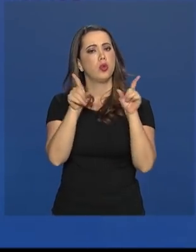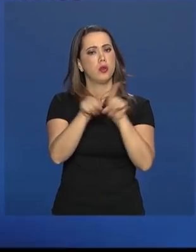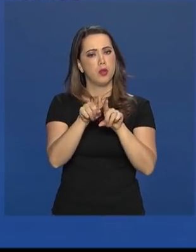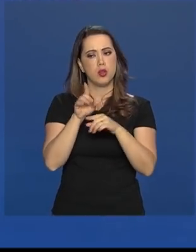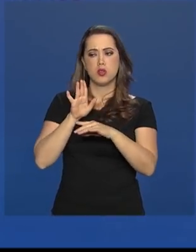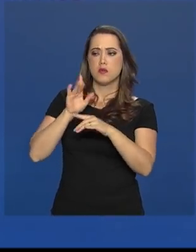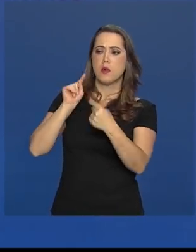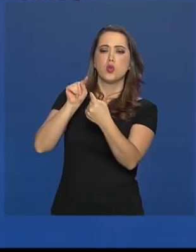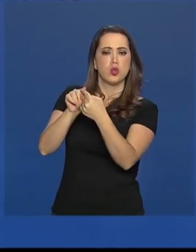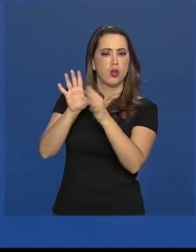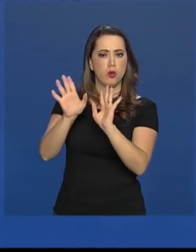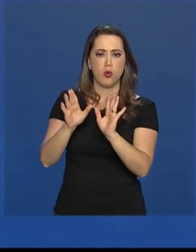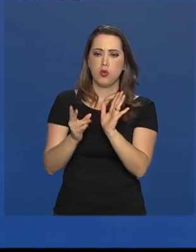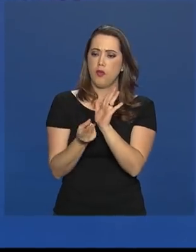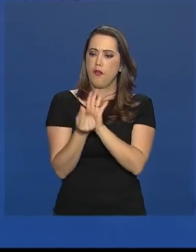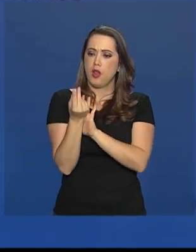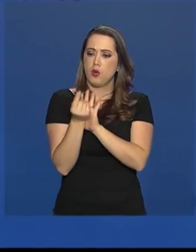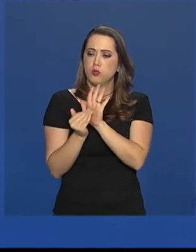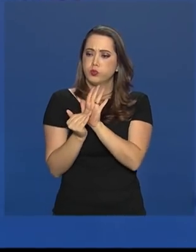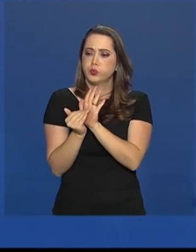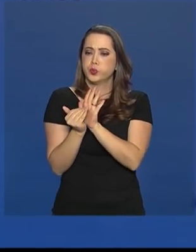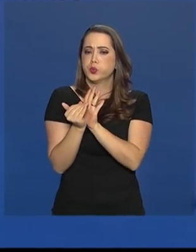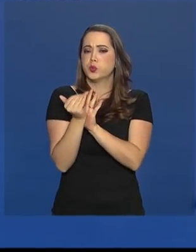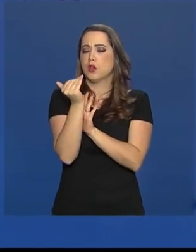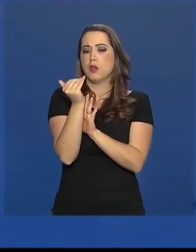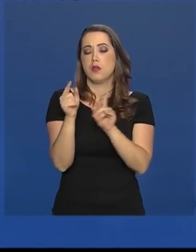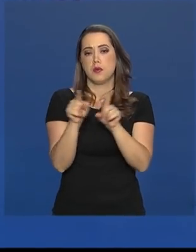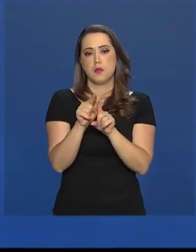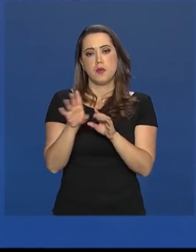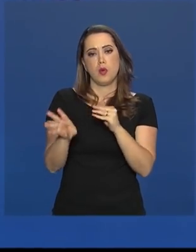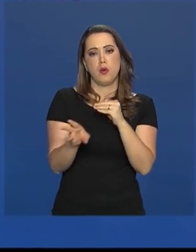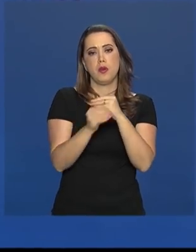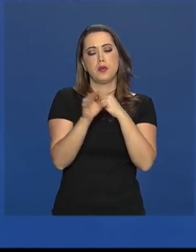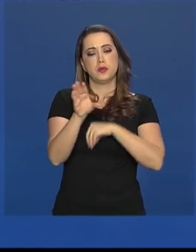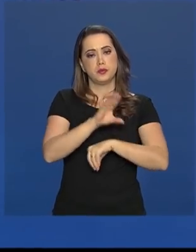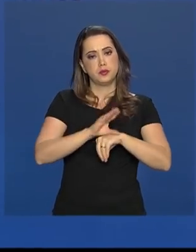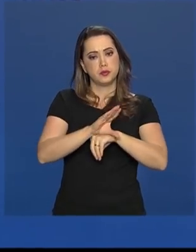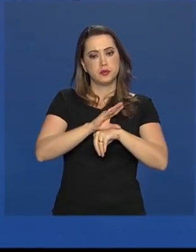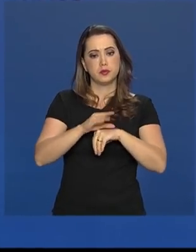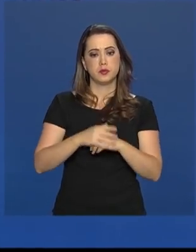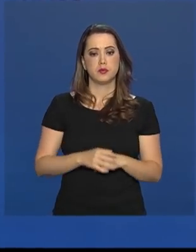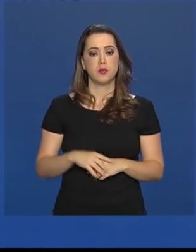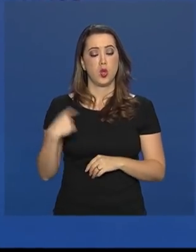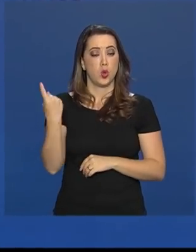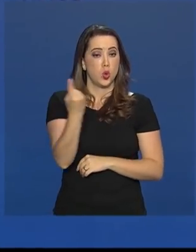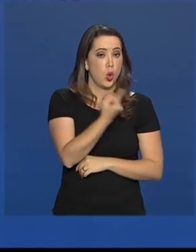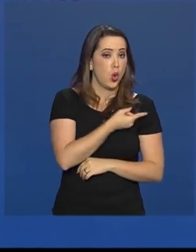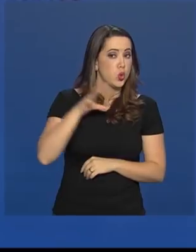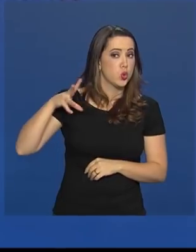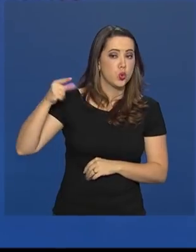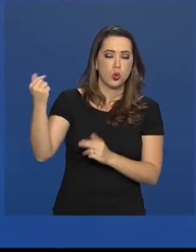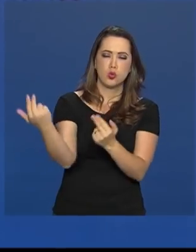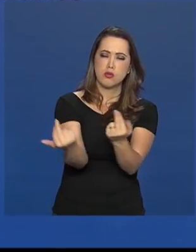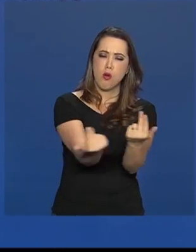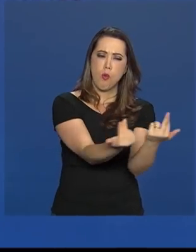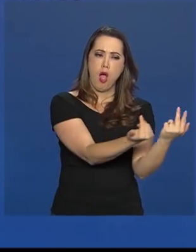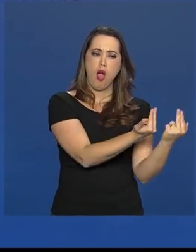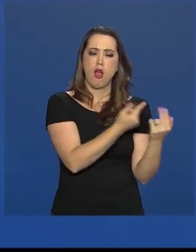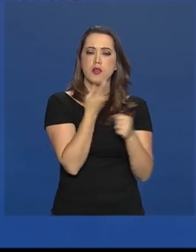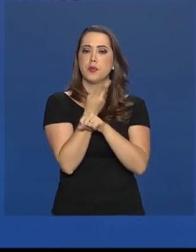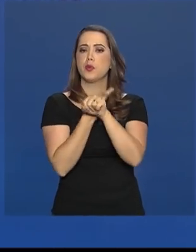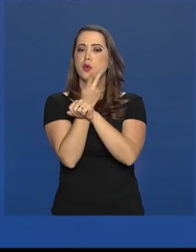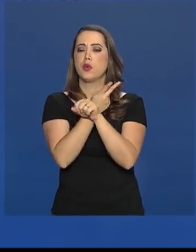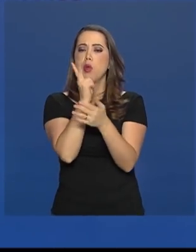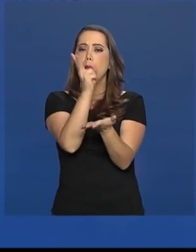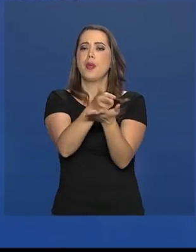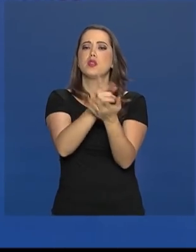-lo na majoração do Fundo de Participação dos Municípios com a emenda constitucional. Somos todos iguais na busca